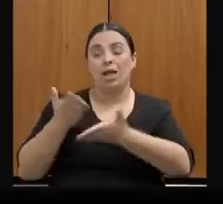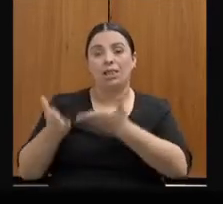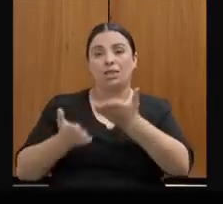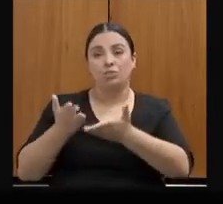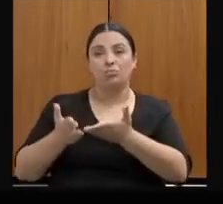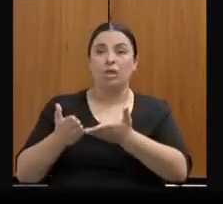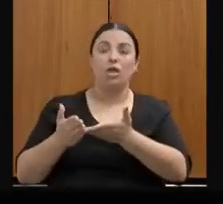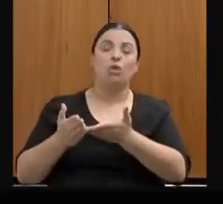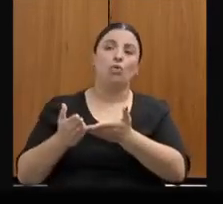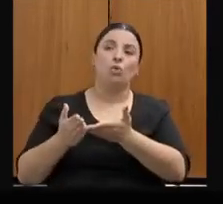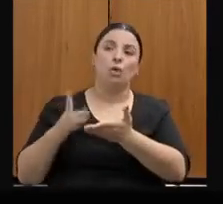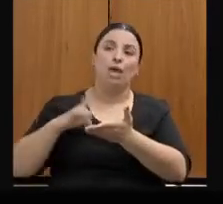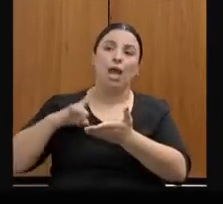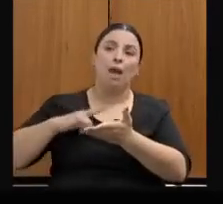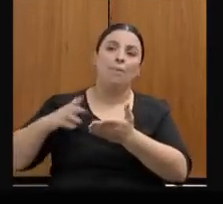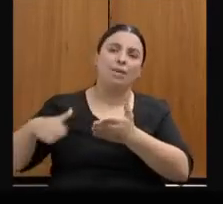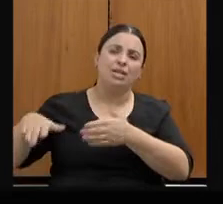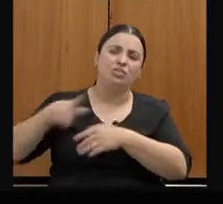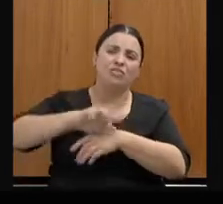respeita ao afrontamento da violência.